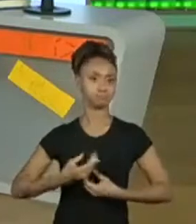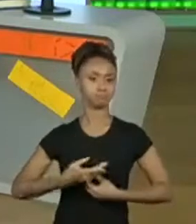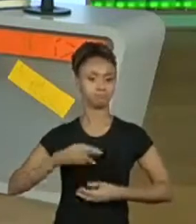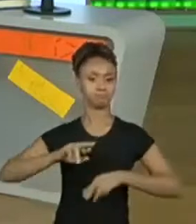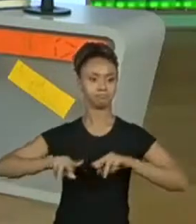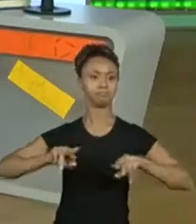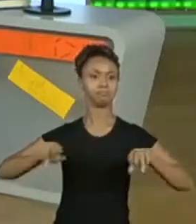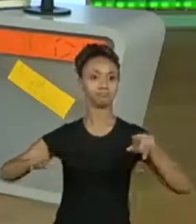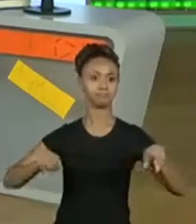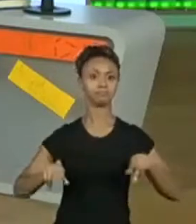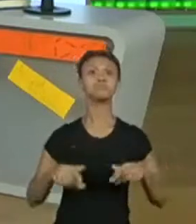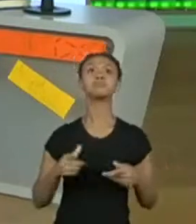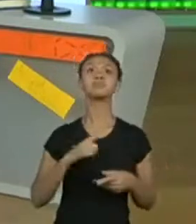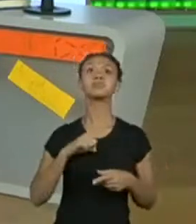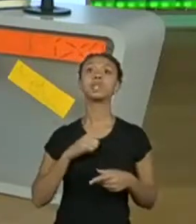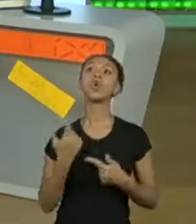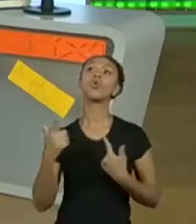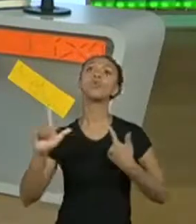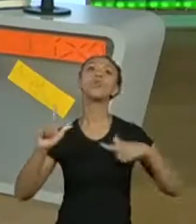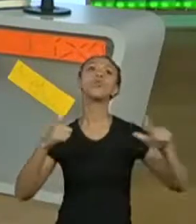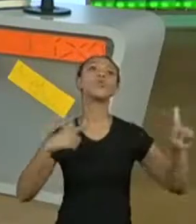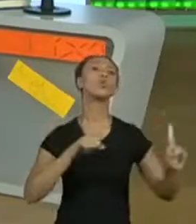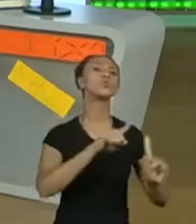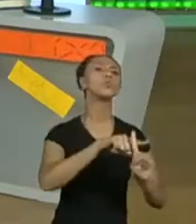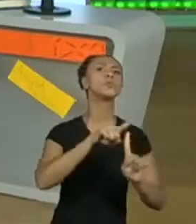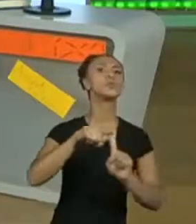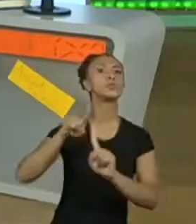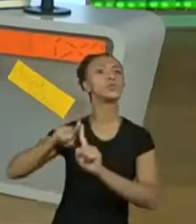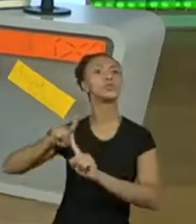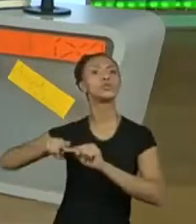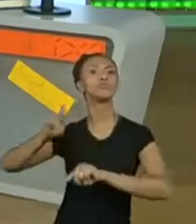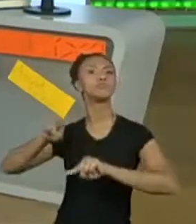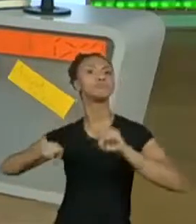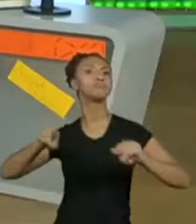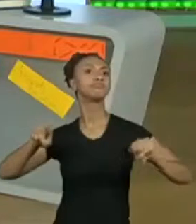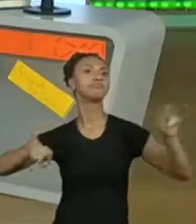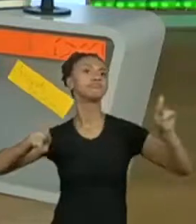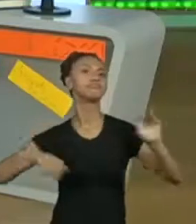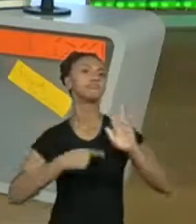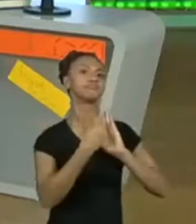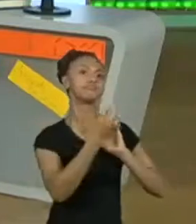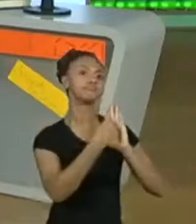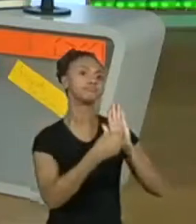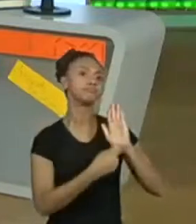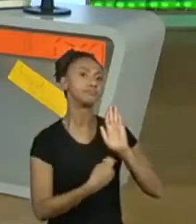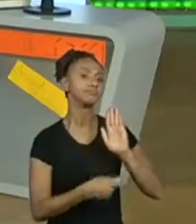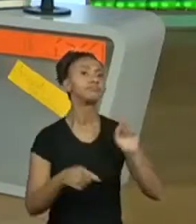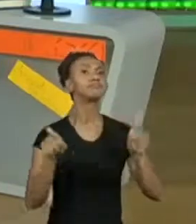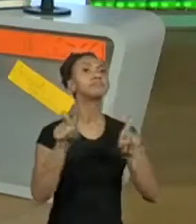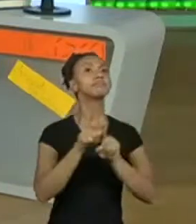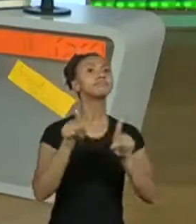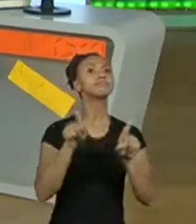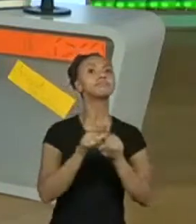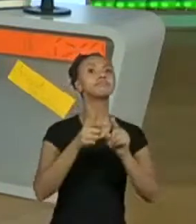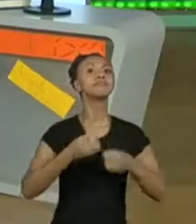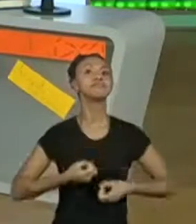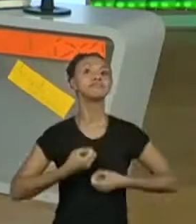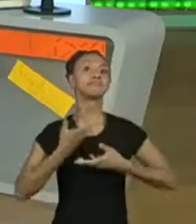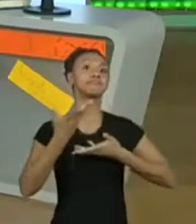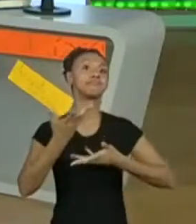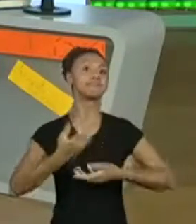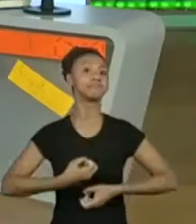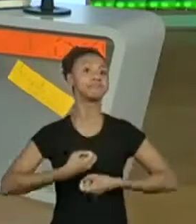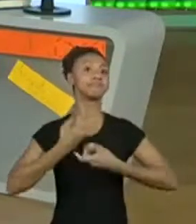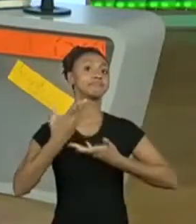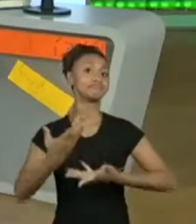com relação a outras formas que nós temos de escrever e de demonstrar poemas e